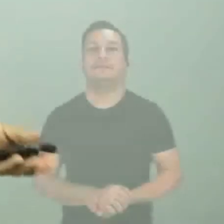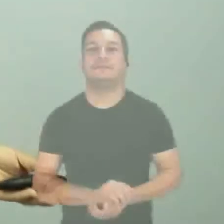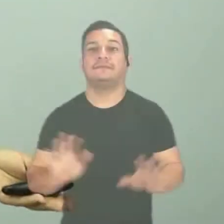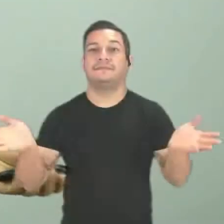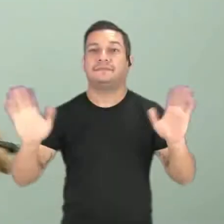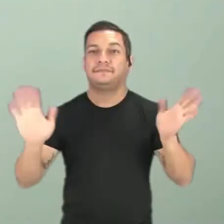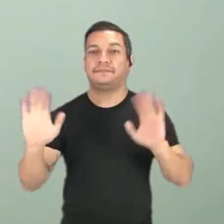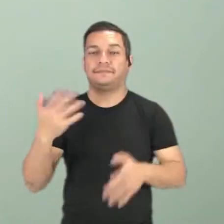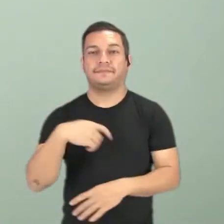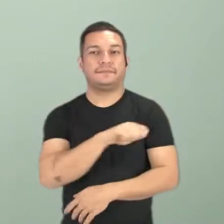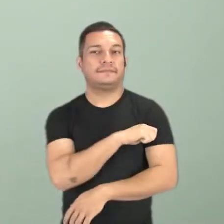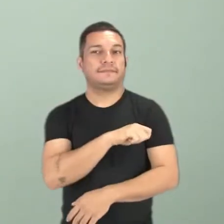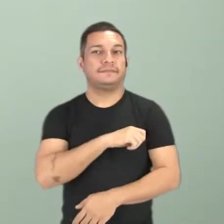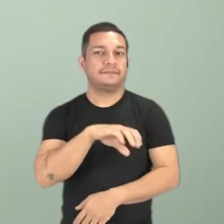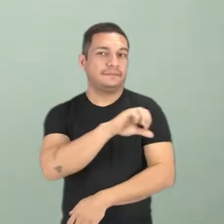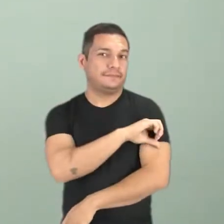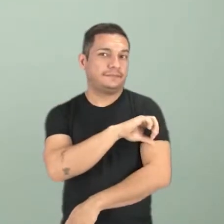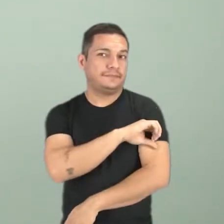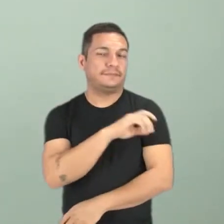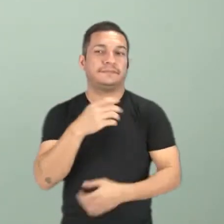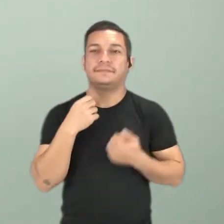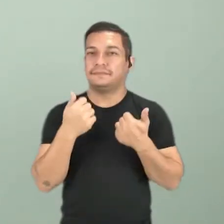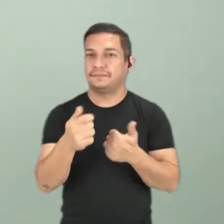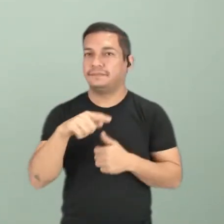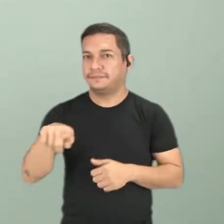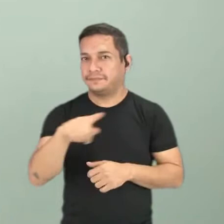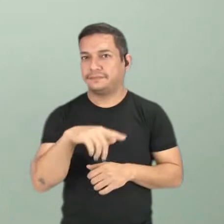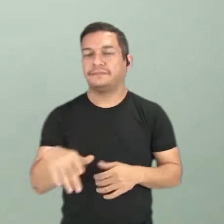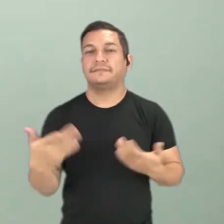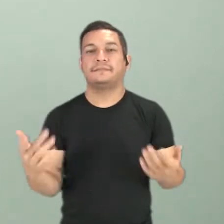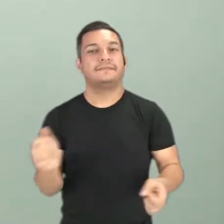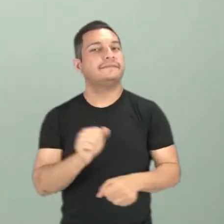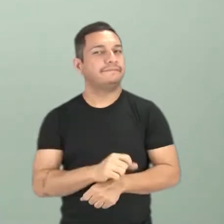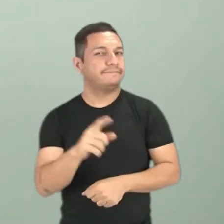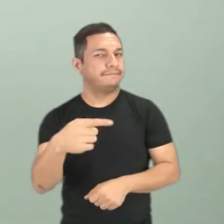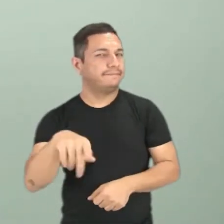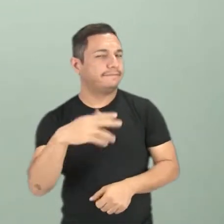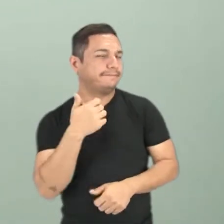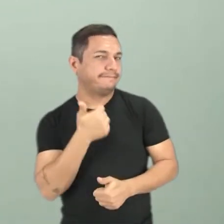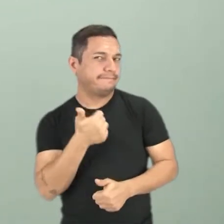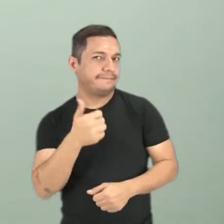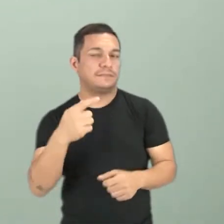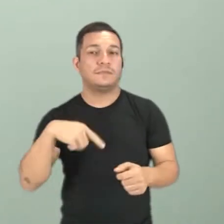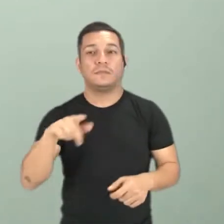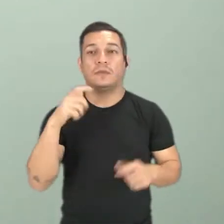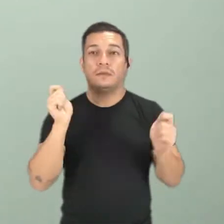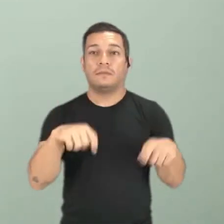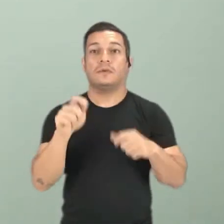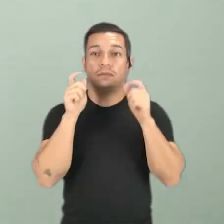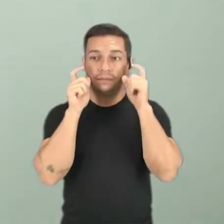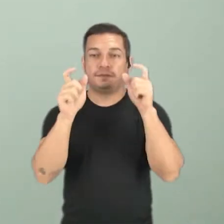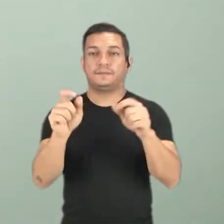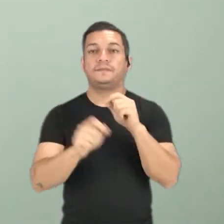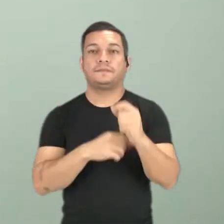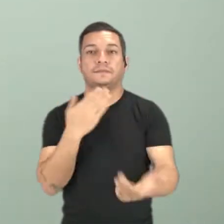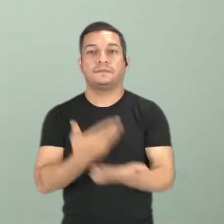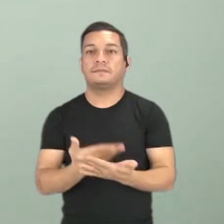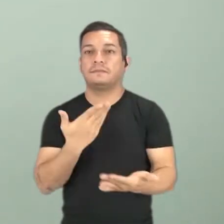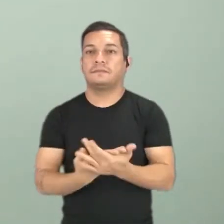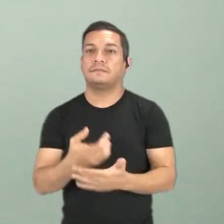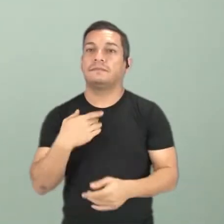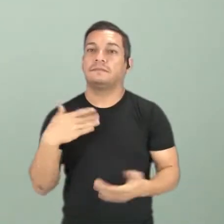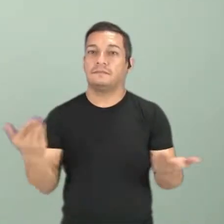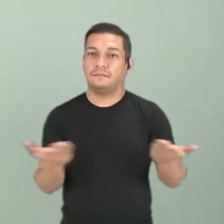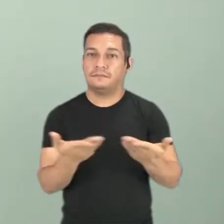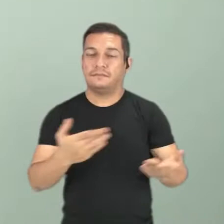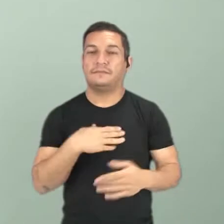Olá, queridos alunos do nono ano, tudo bem com vocês? Espero que sim, para que vocês possam se concentrar bem na nossa aula de